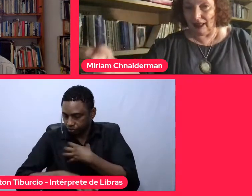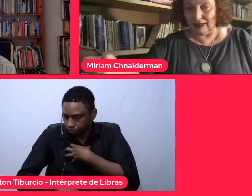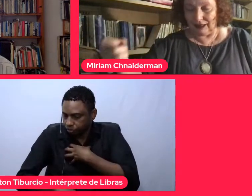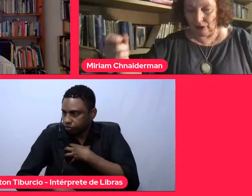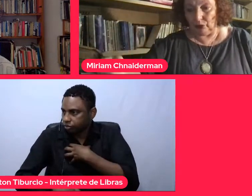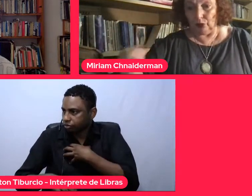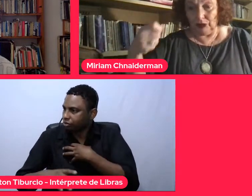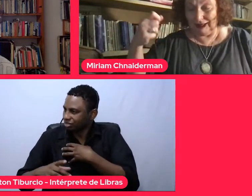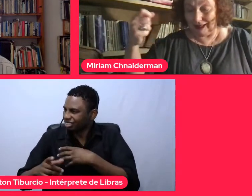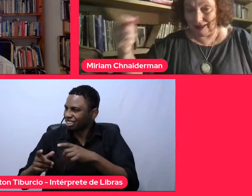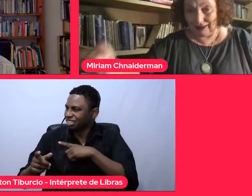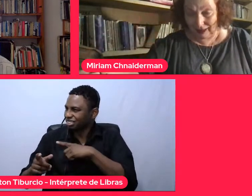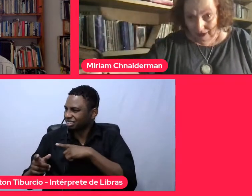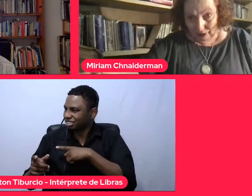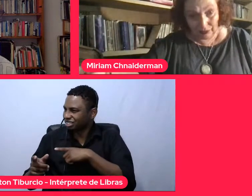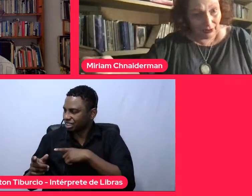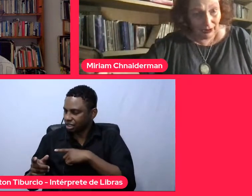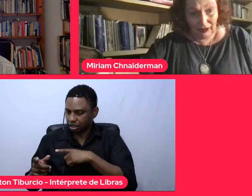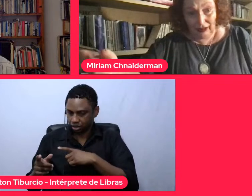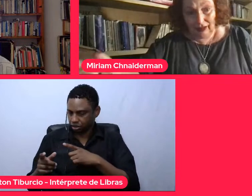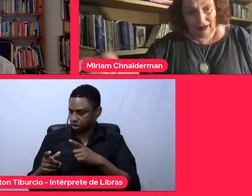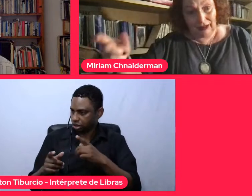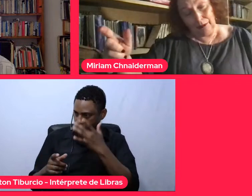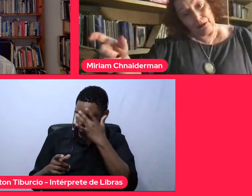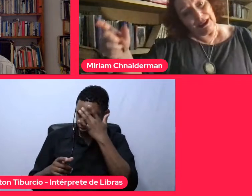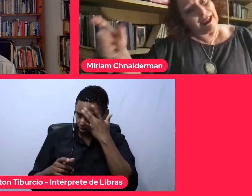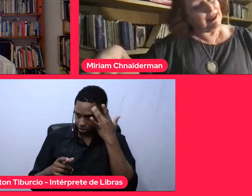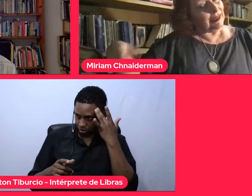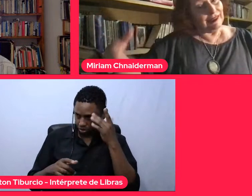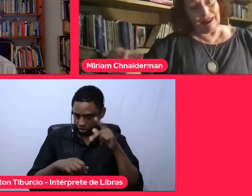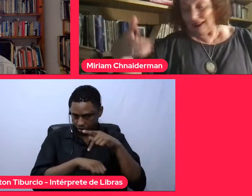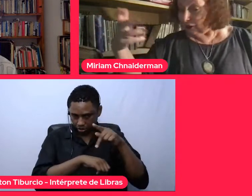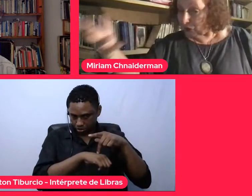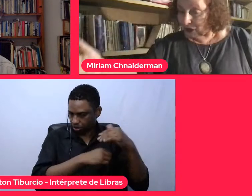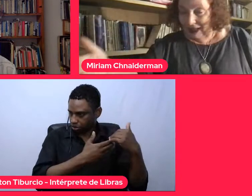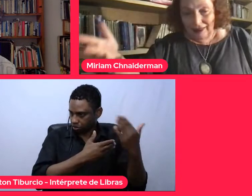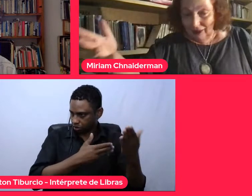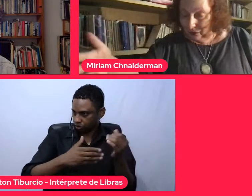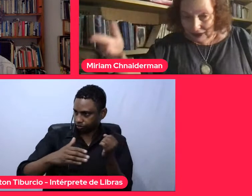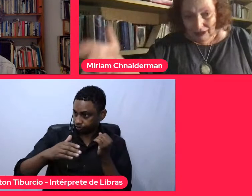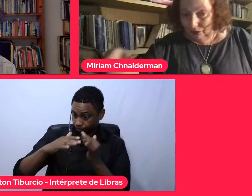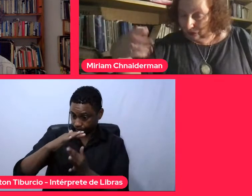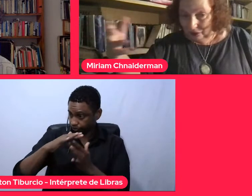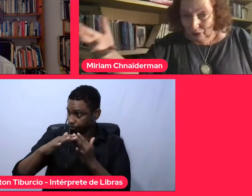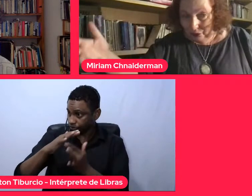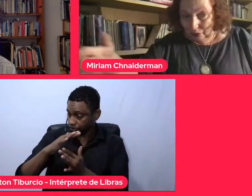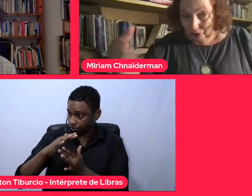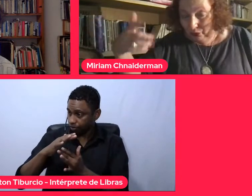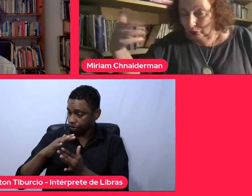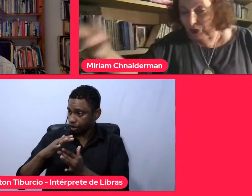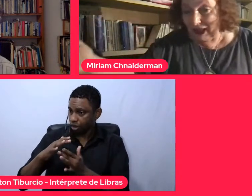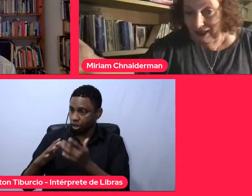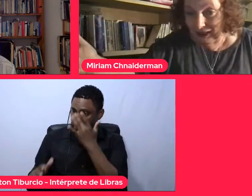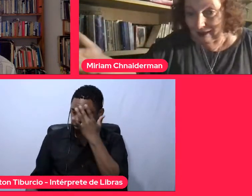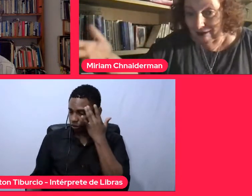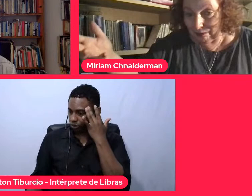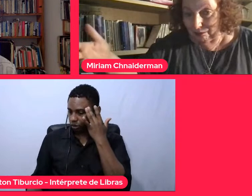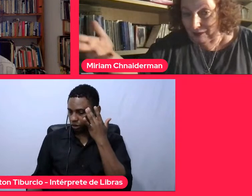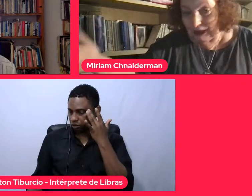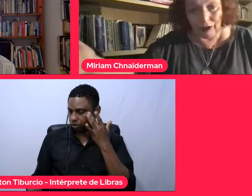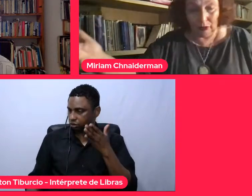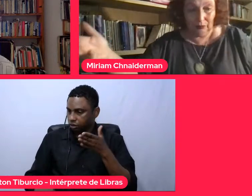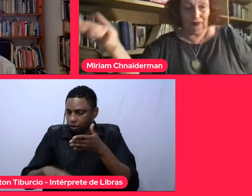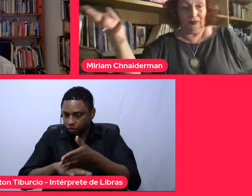numa relação com o estrangeiro que muita gente que entrou lá talvez não tenha